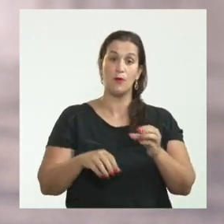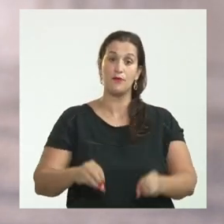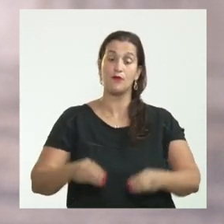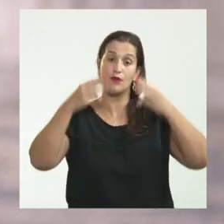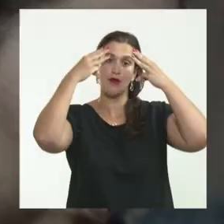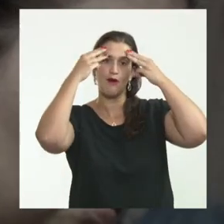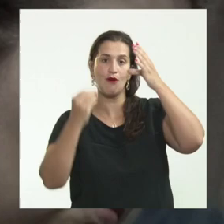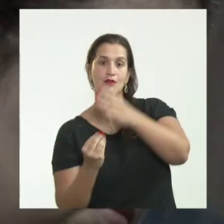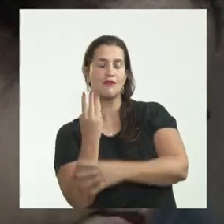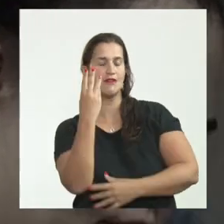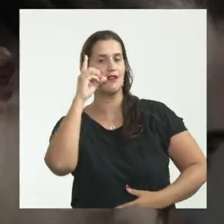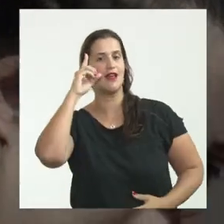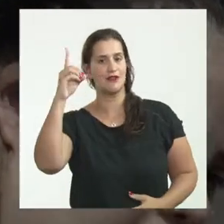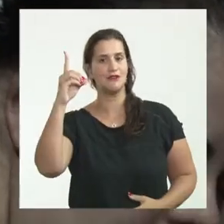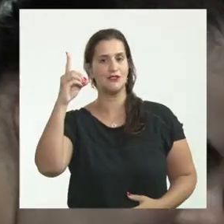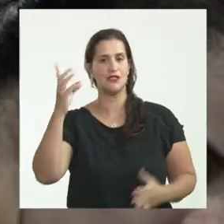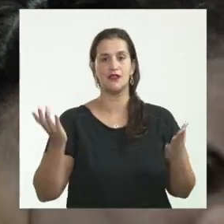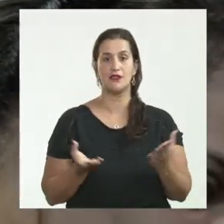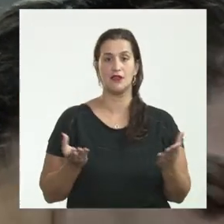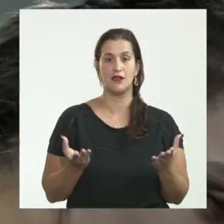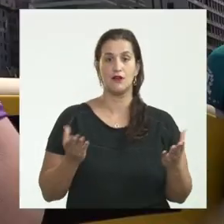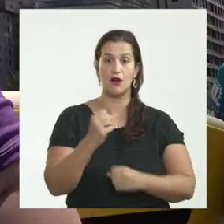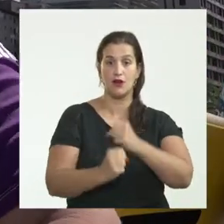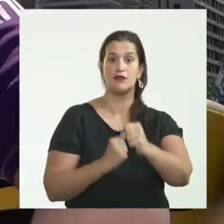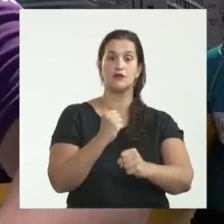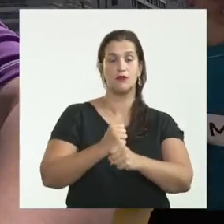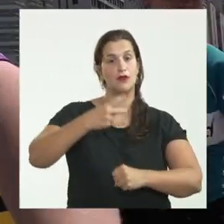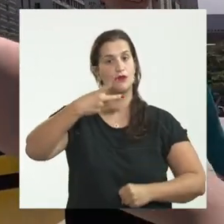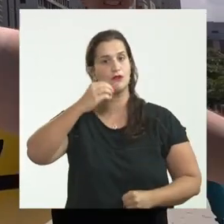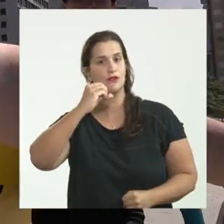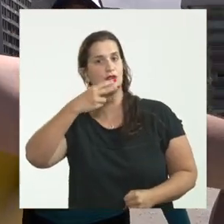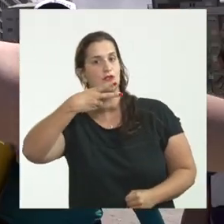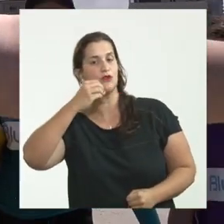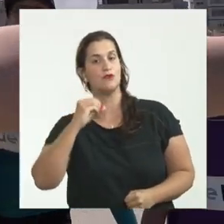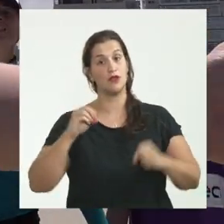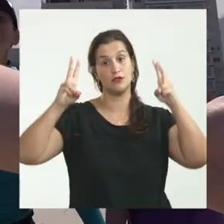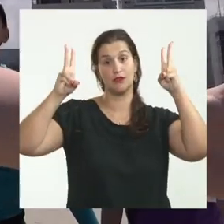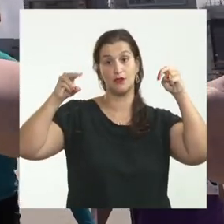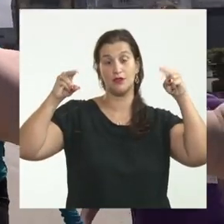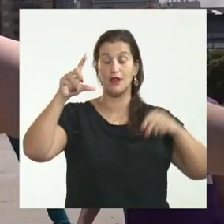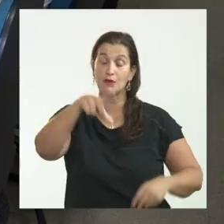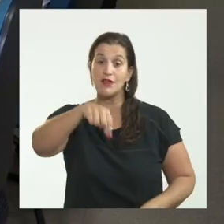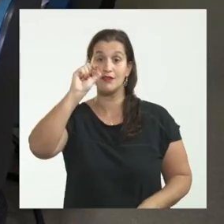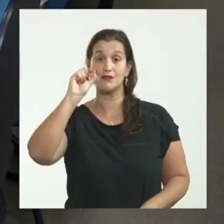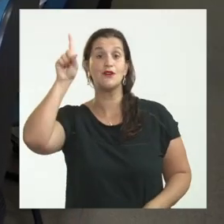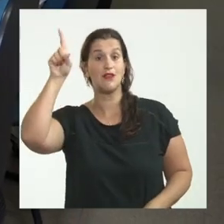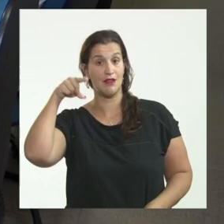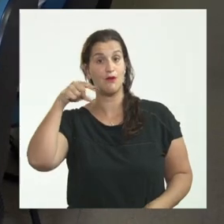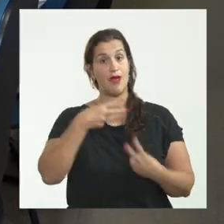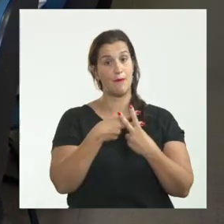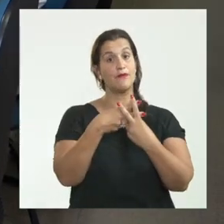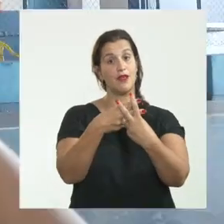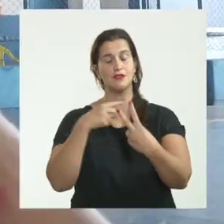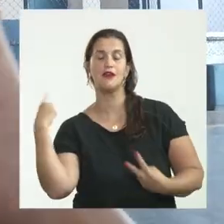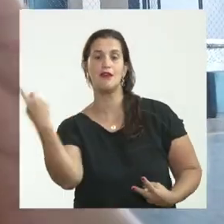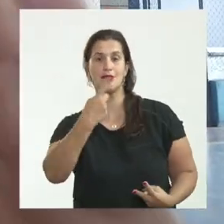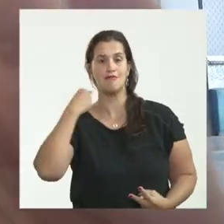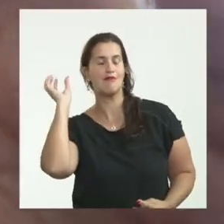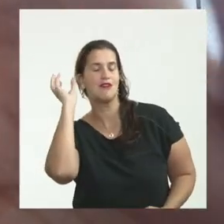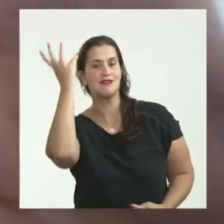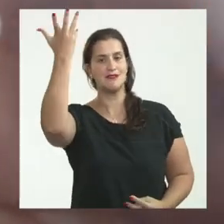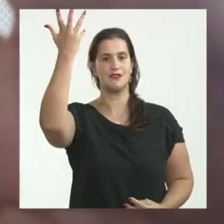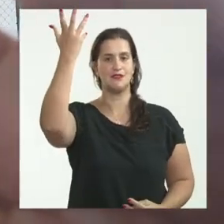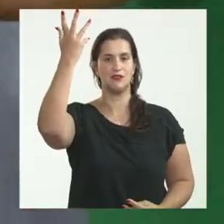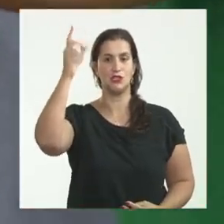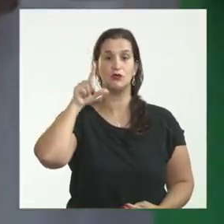Síndrome de Down. É uma data instituída pela ONU e esse ano o tema que escolhido foi hashtag nós